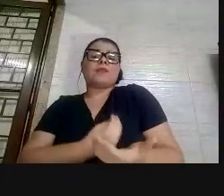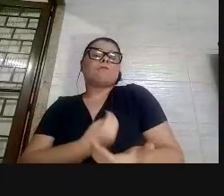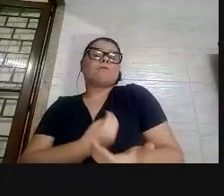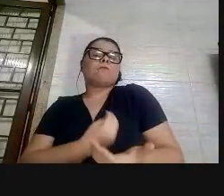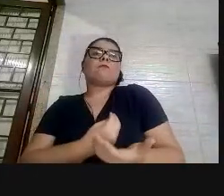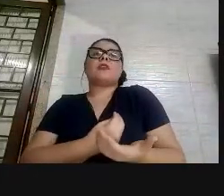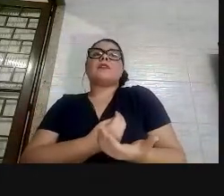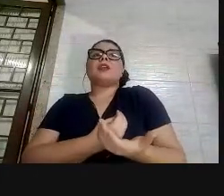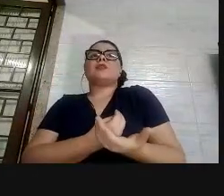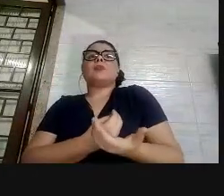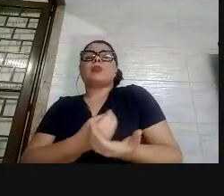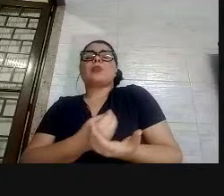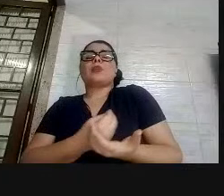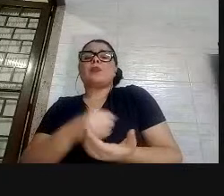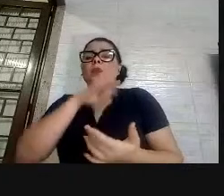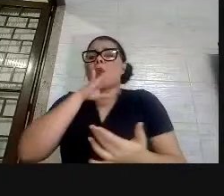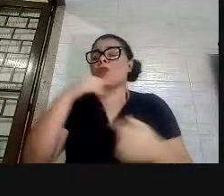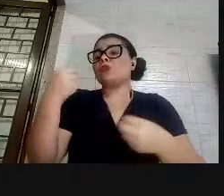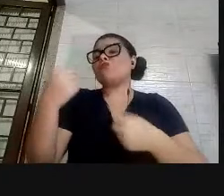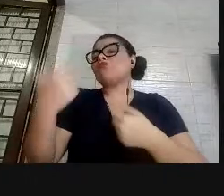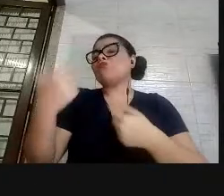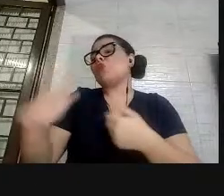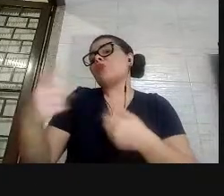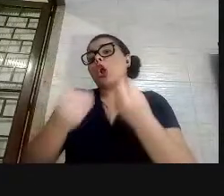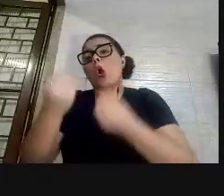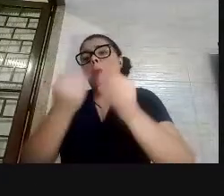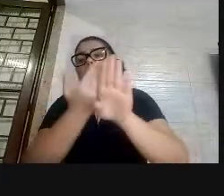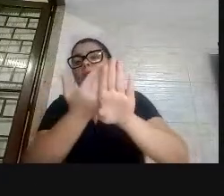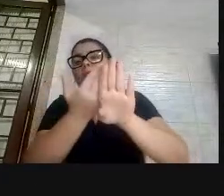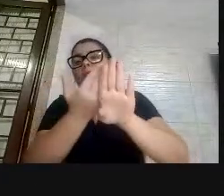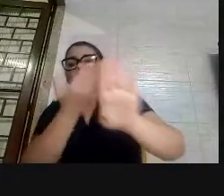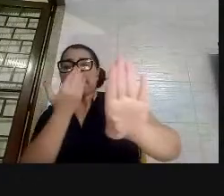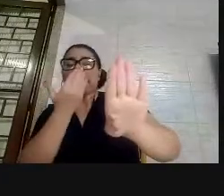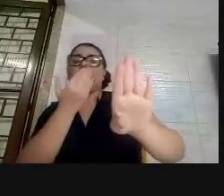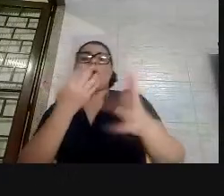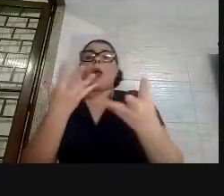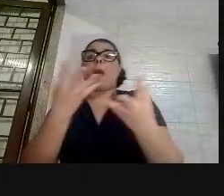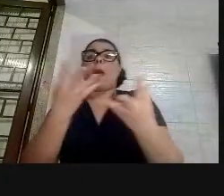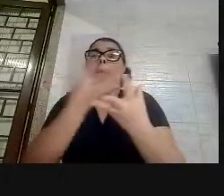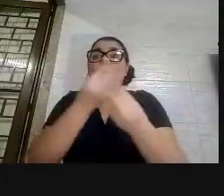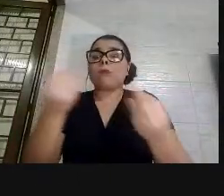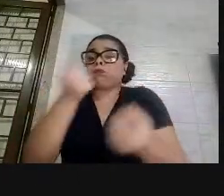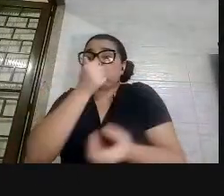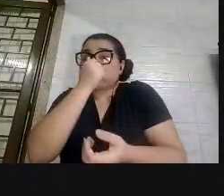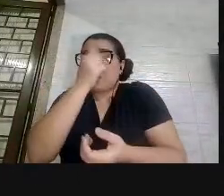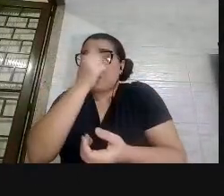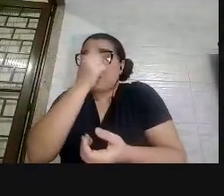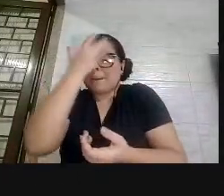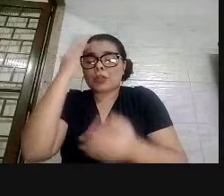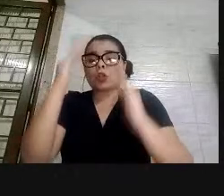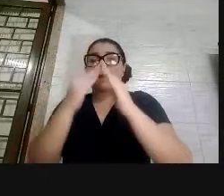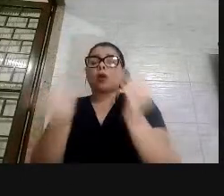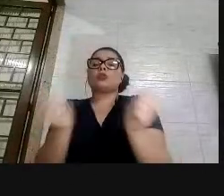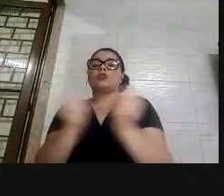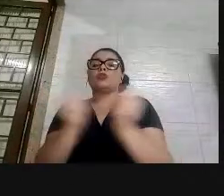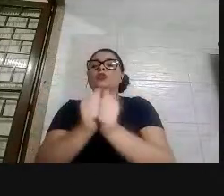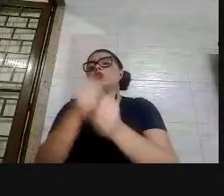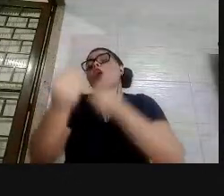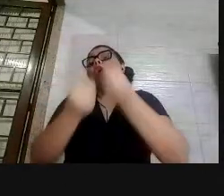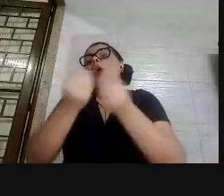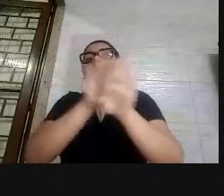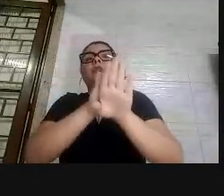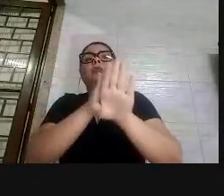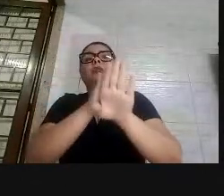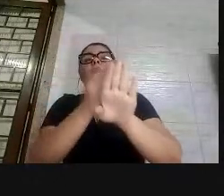saneamento, não tem condição de isolamento social, as pessoas moram em 7, 8, 9, 10 pessoas numa casa, como é que vai fazer esse isolamento? Como é que vai usar